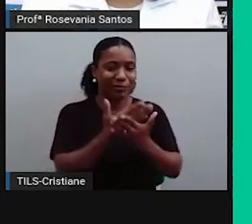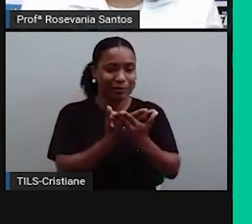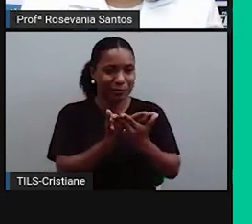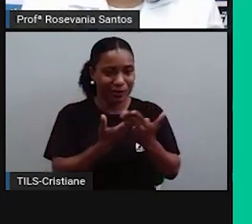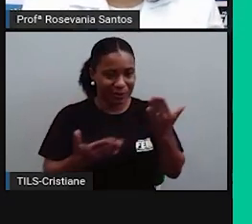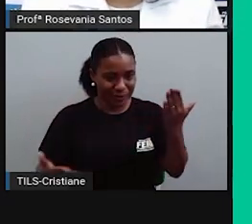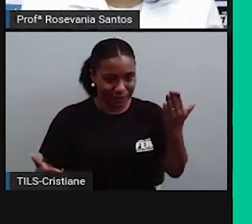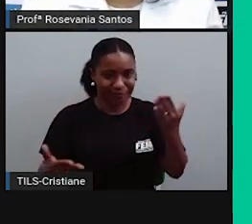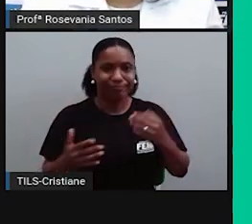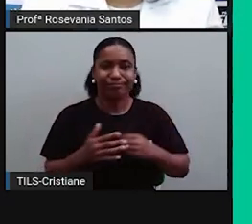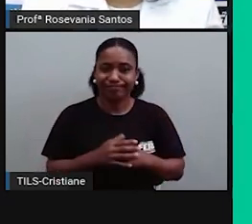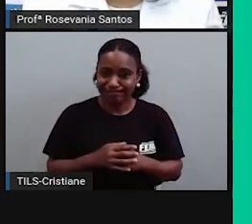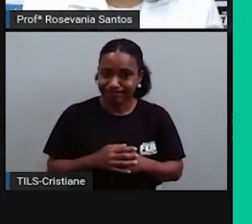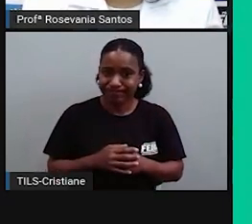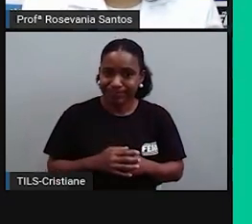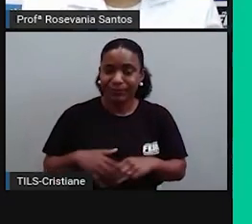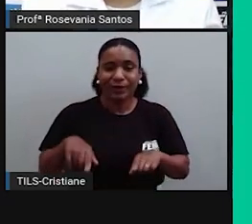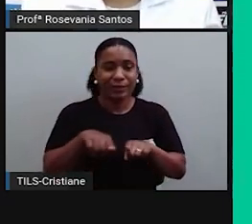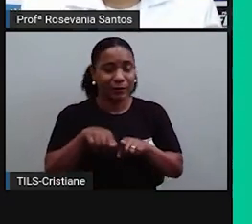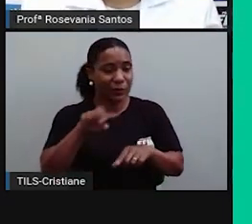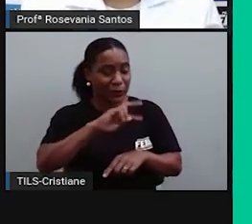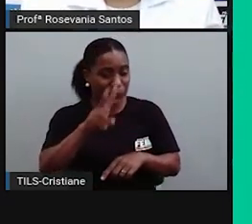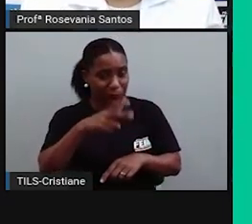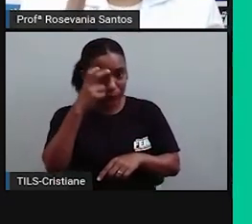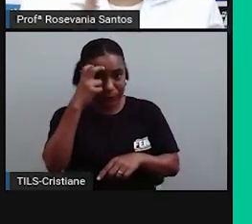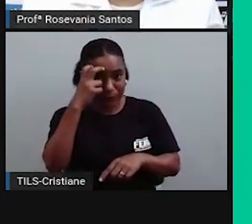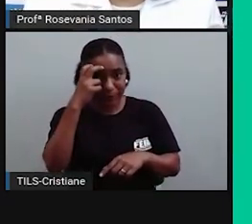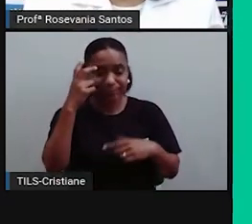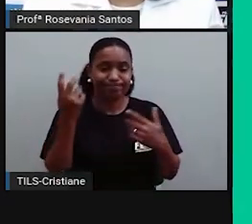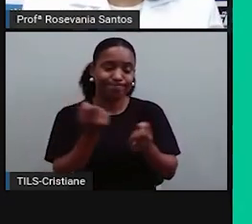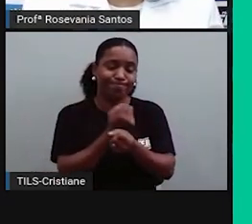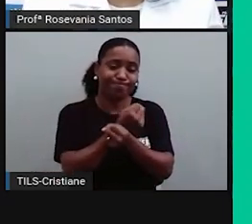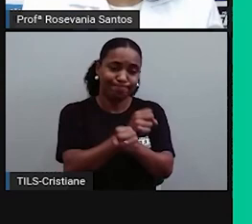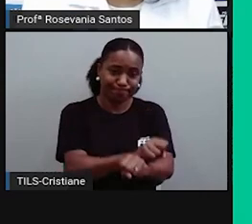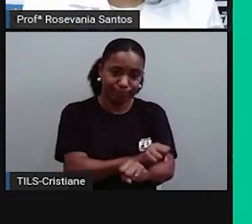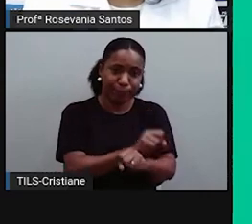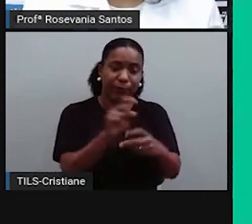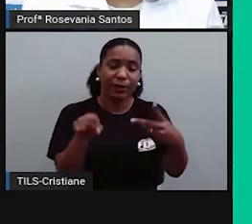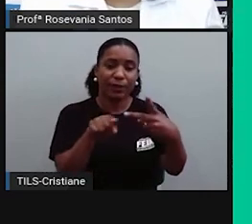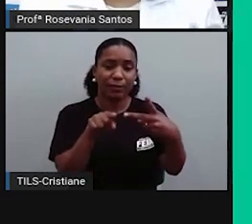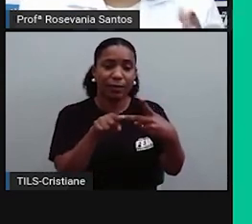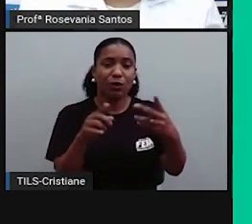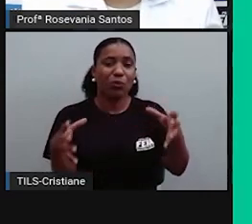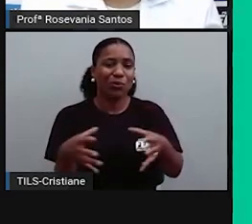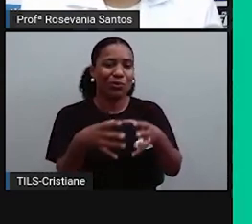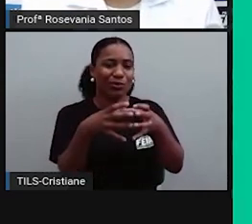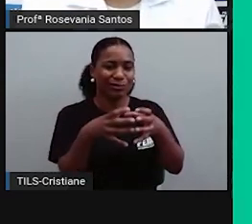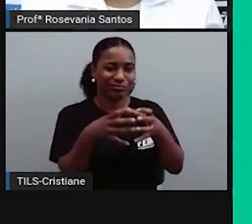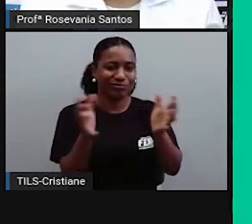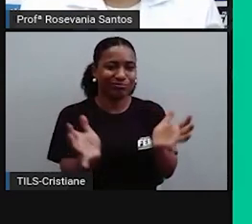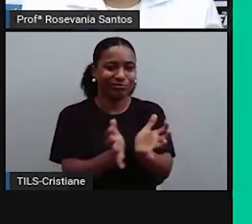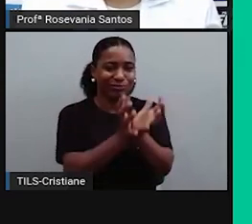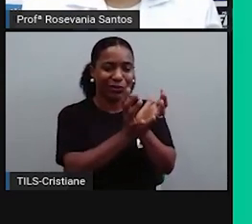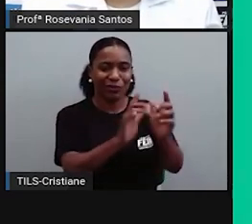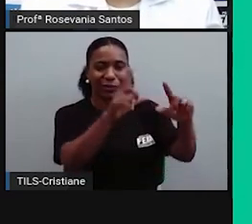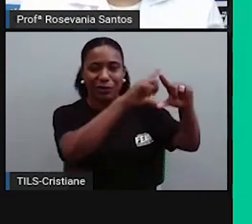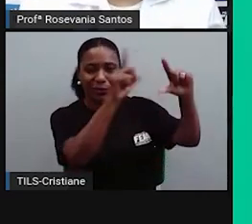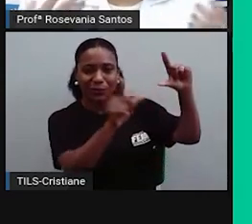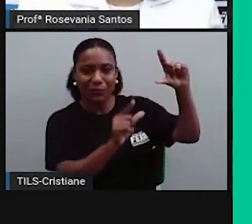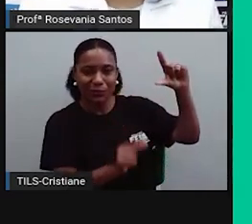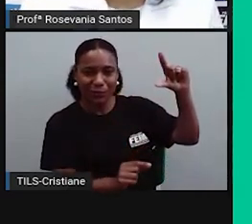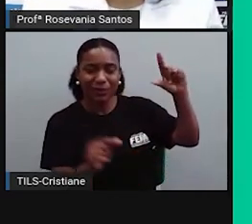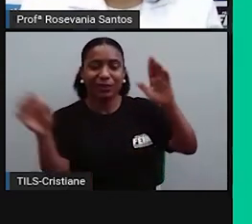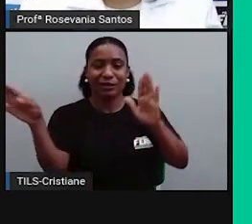E os povos africanos. Que vieram pra cá. Trabalhar forçado.